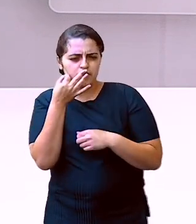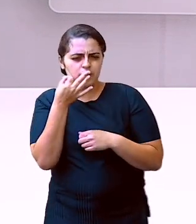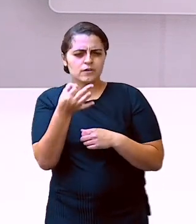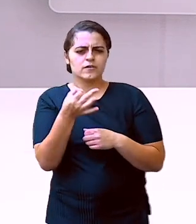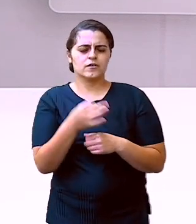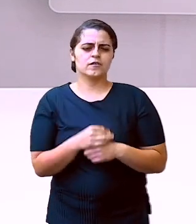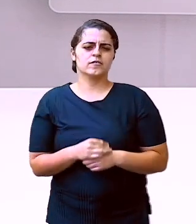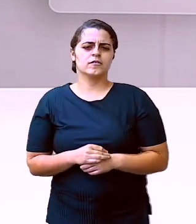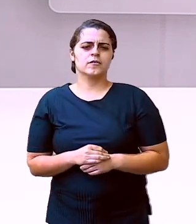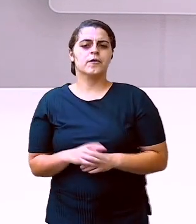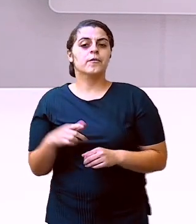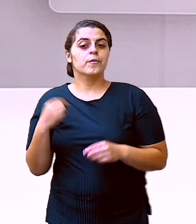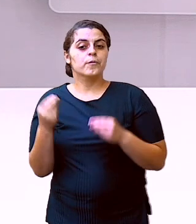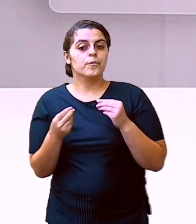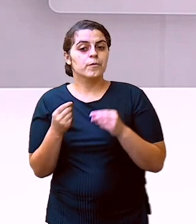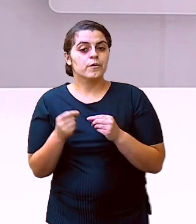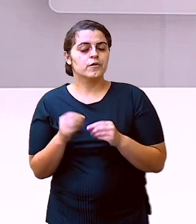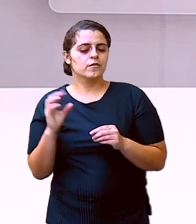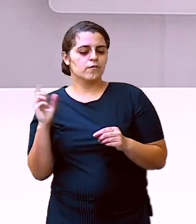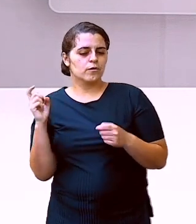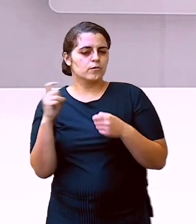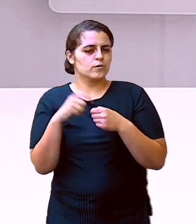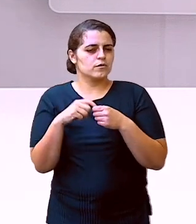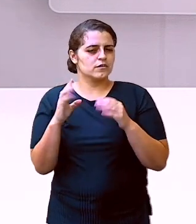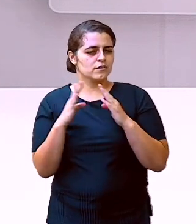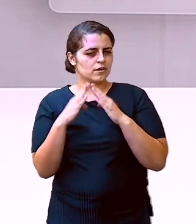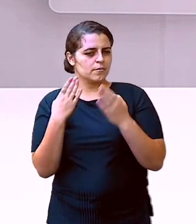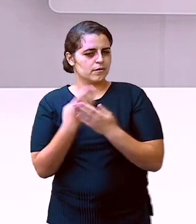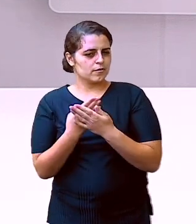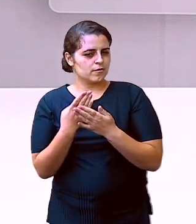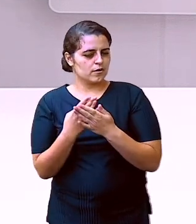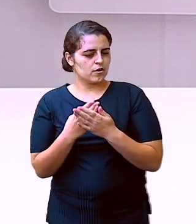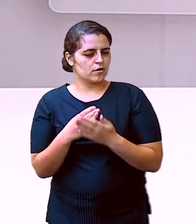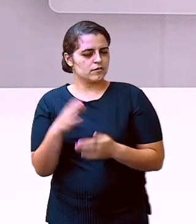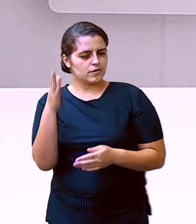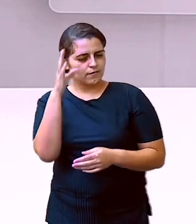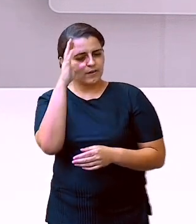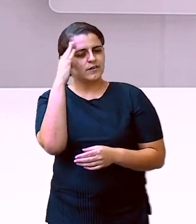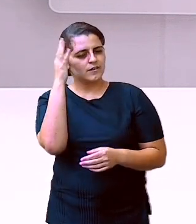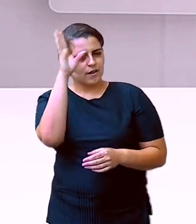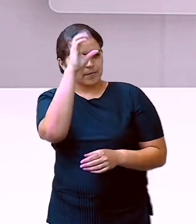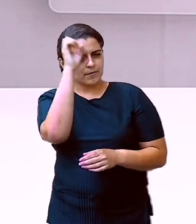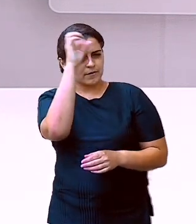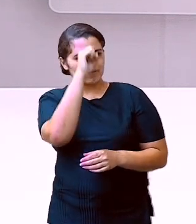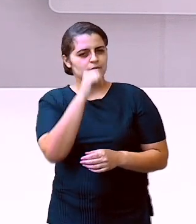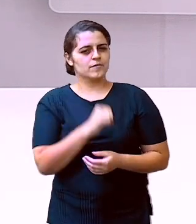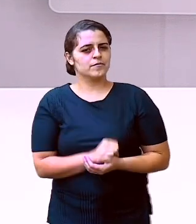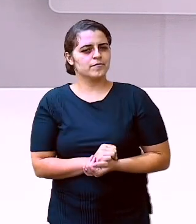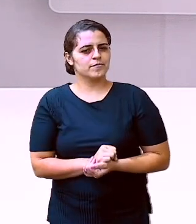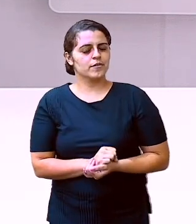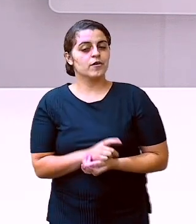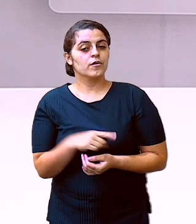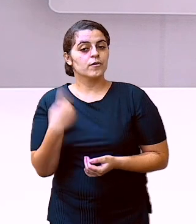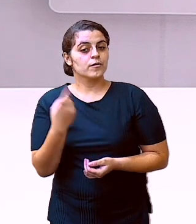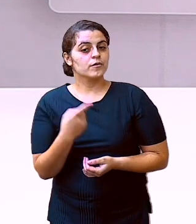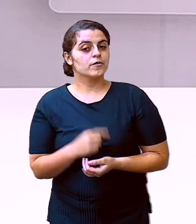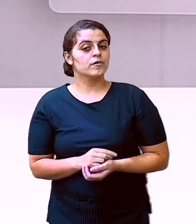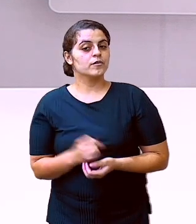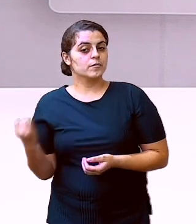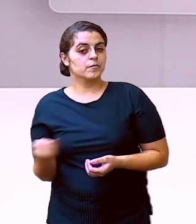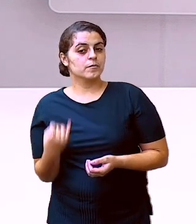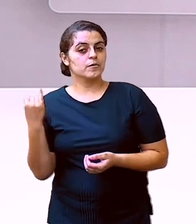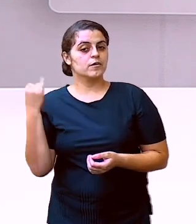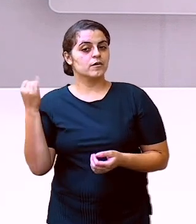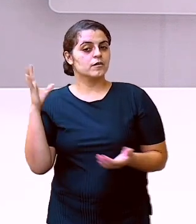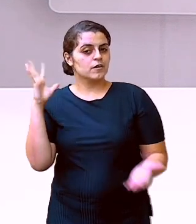empenho, porque quando você retornar para a aula, você vai estar ótimo. E outra coisa, você